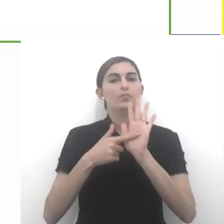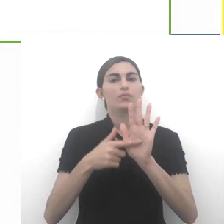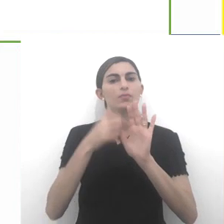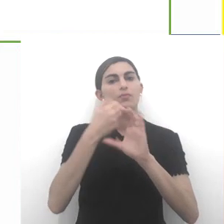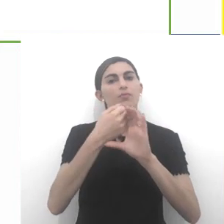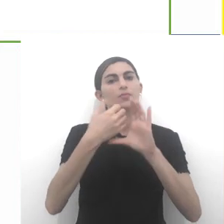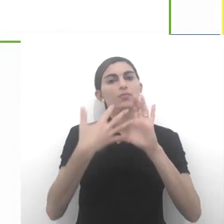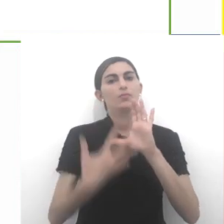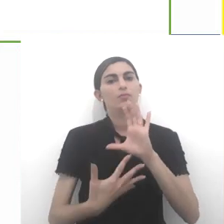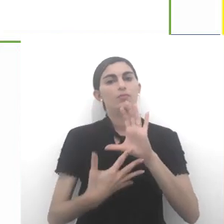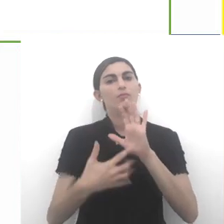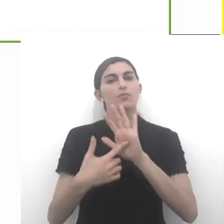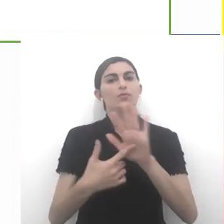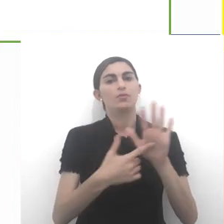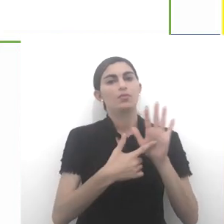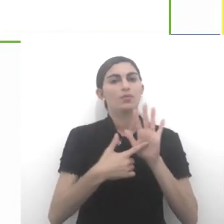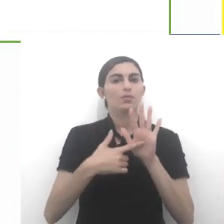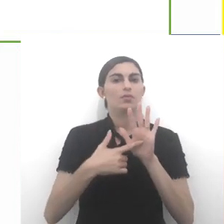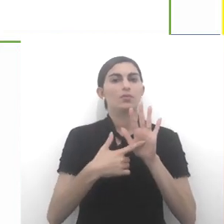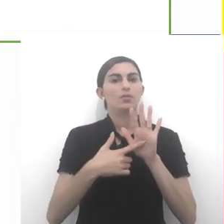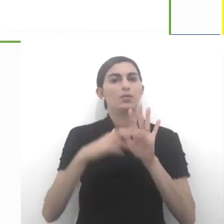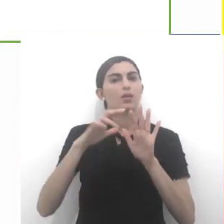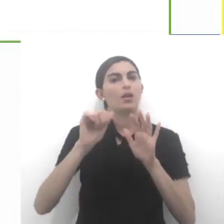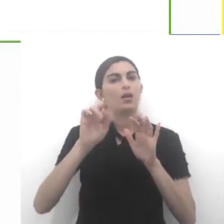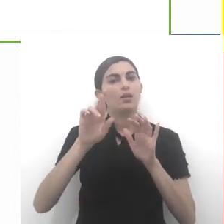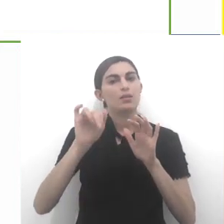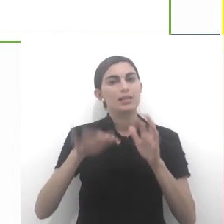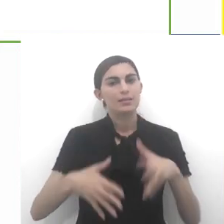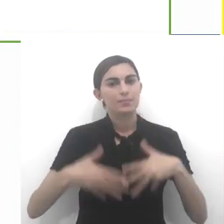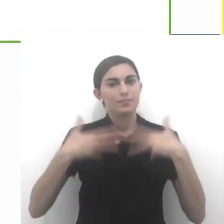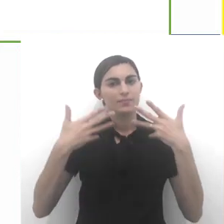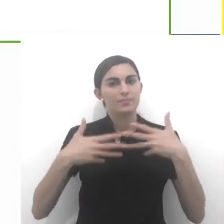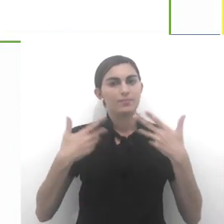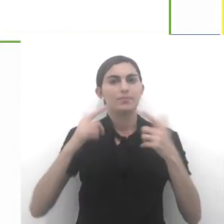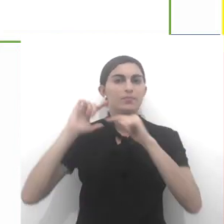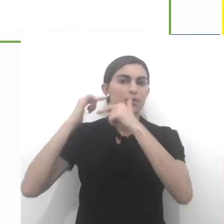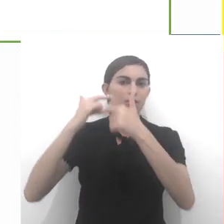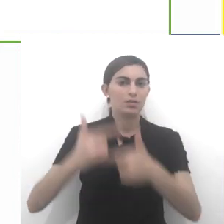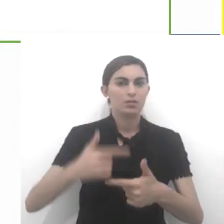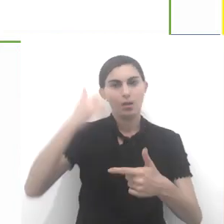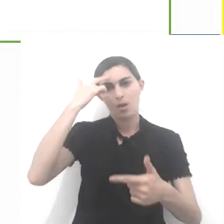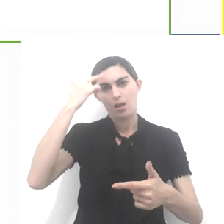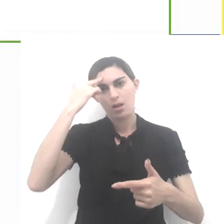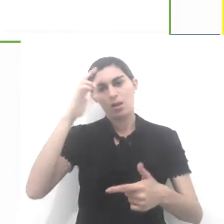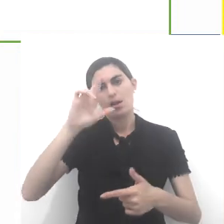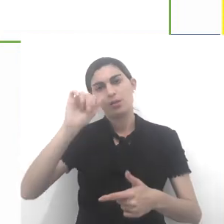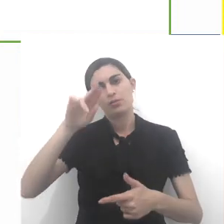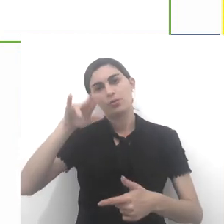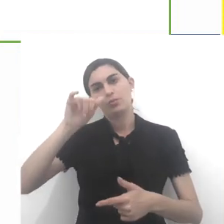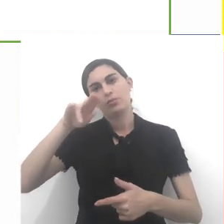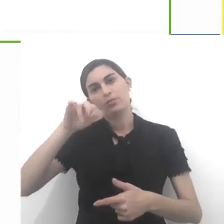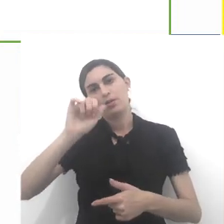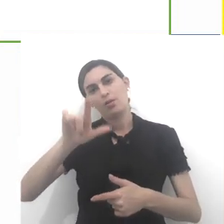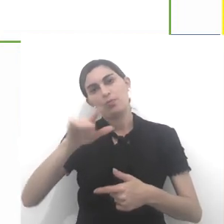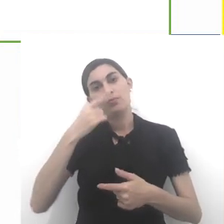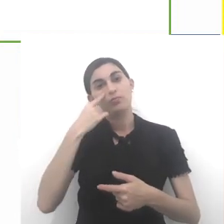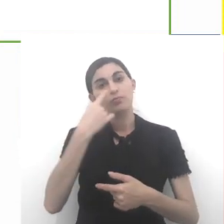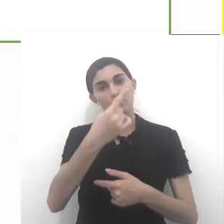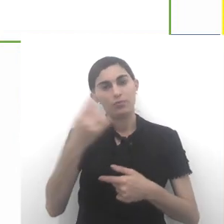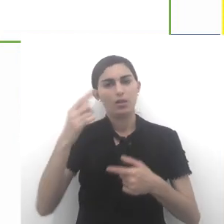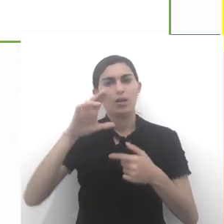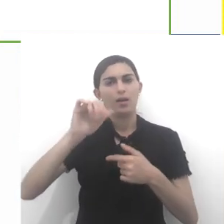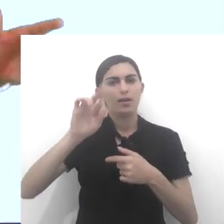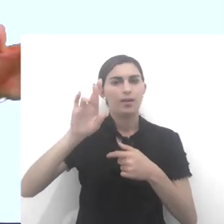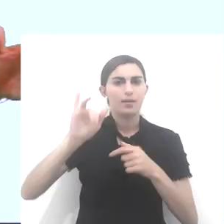apresenta algumas características. Questão de caráter carismático, tradicional e racional. Prestem bem atenção nesse